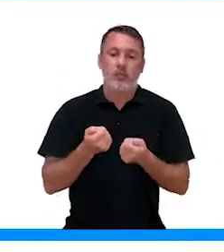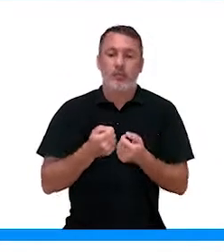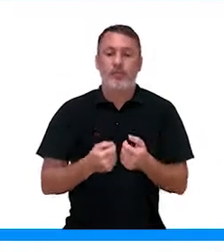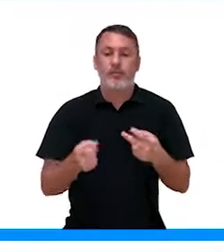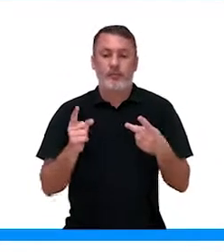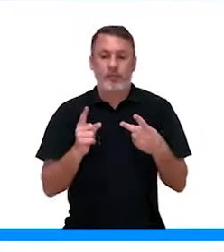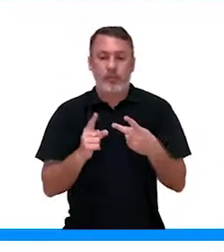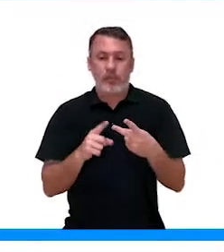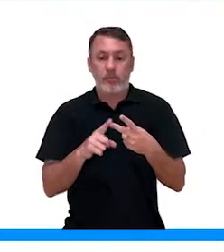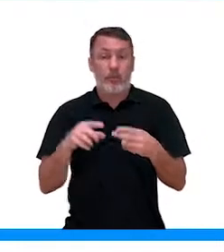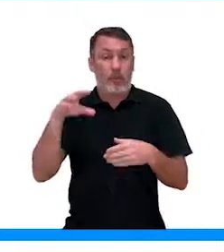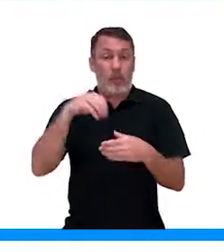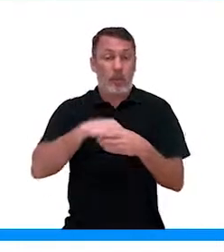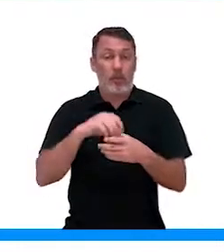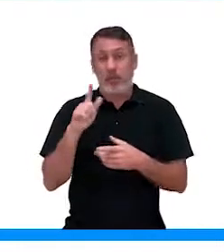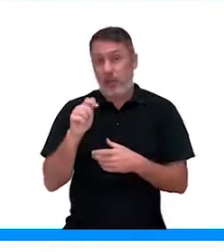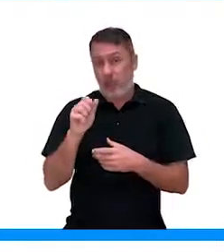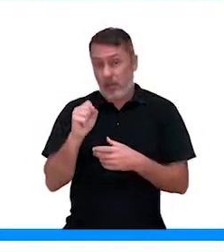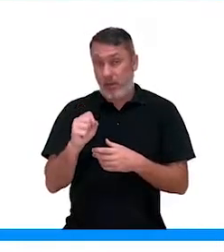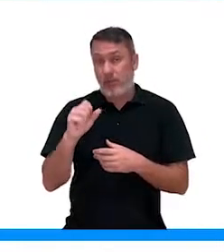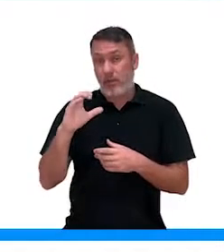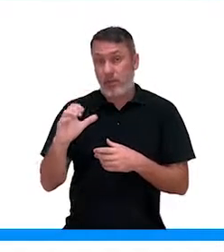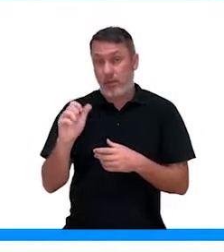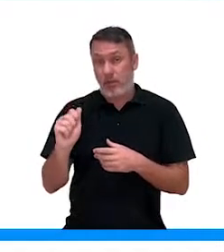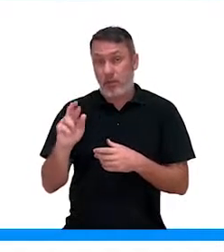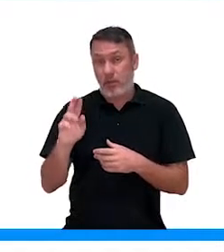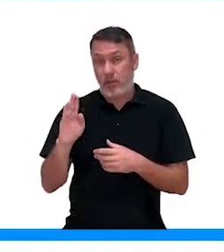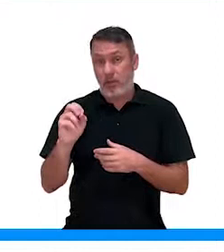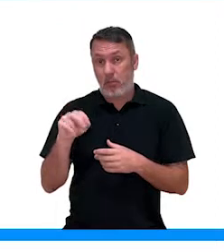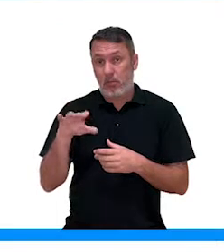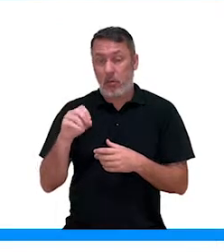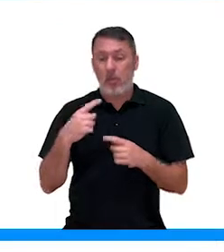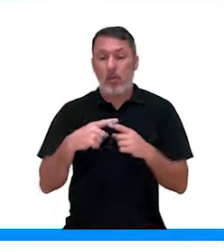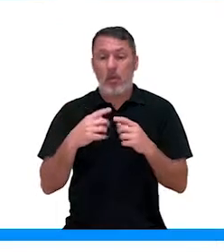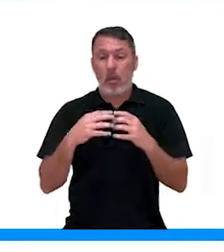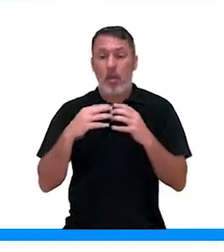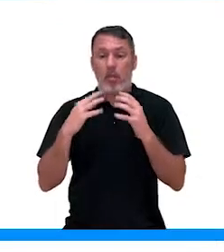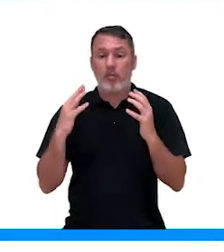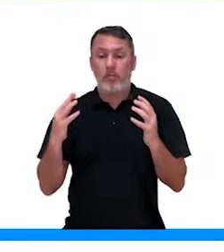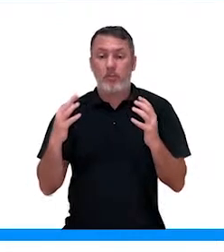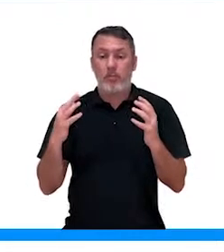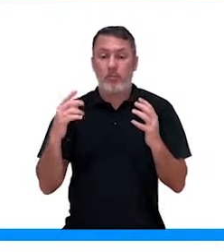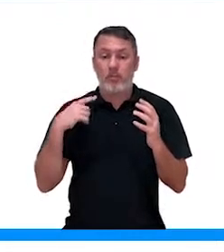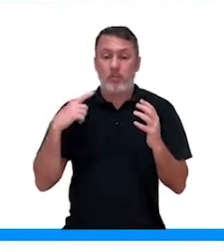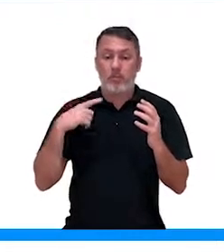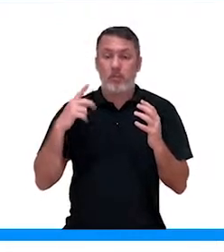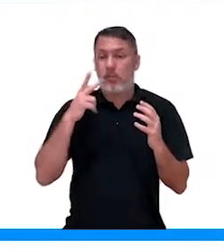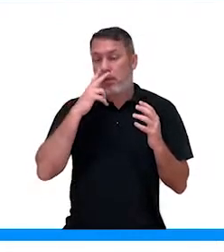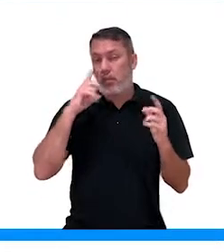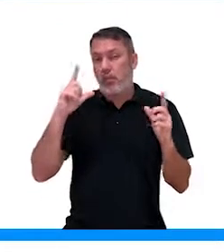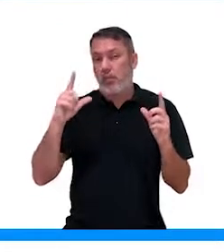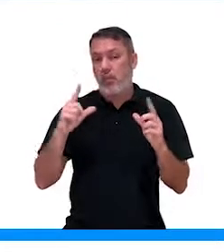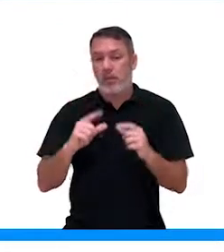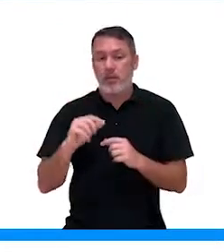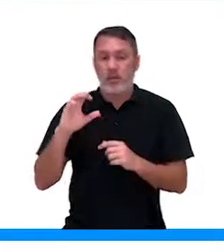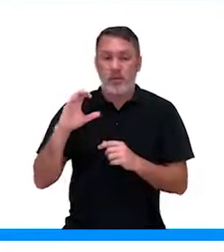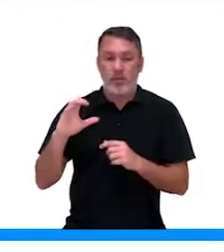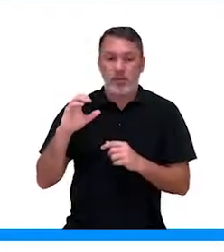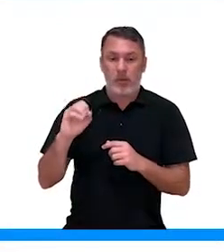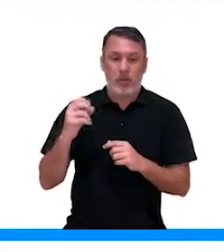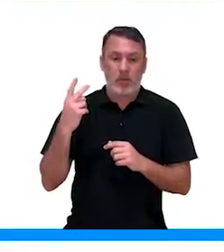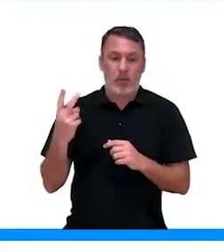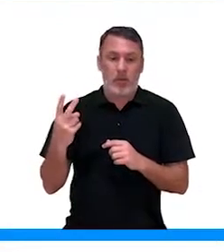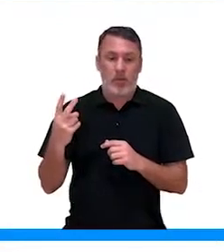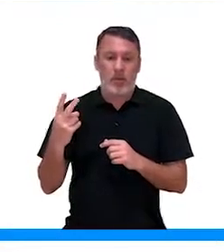Outro fator, concentração de gás carbônico. Ele abre quando a planta está submetida a baixa concentração de